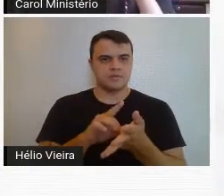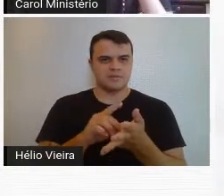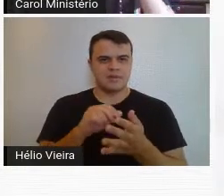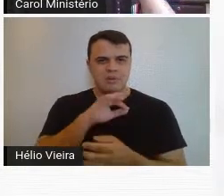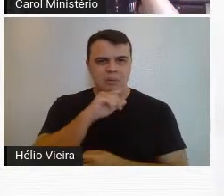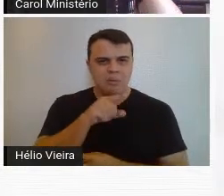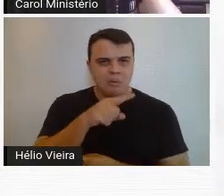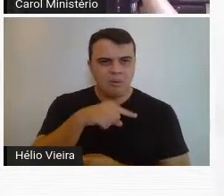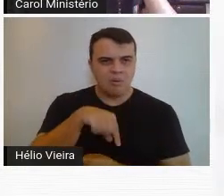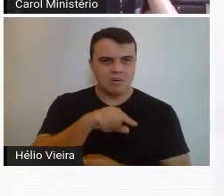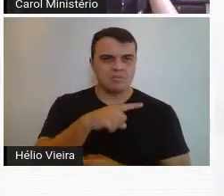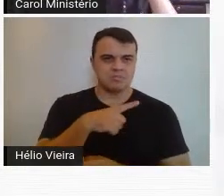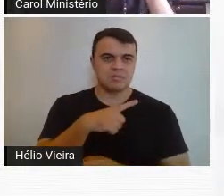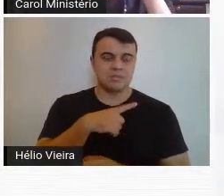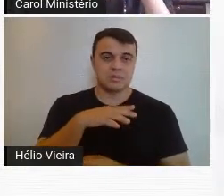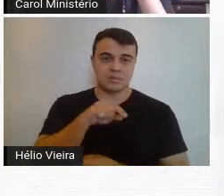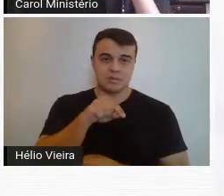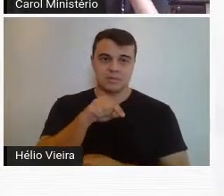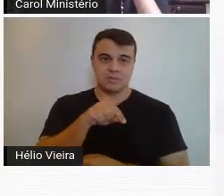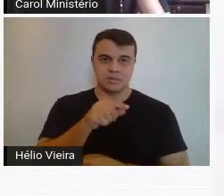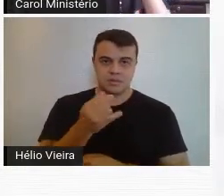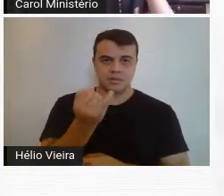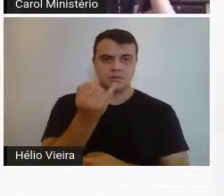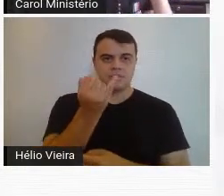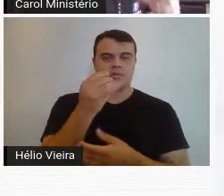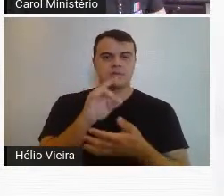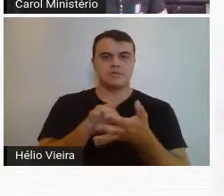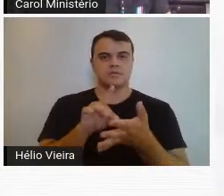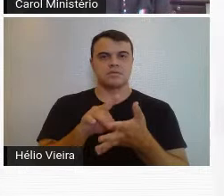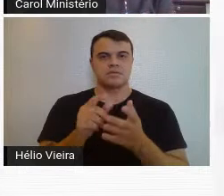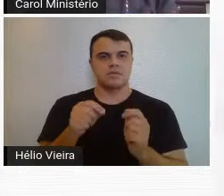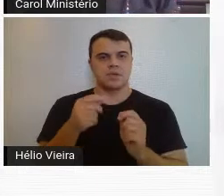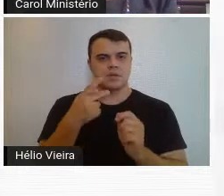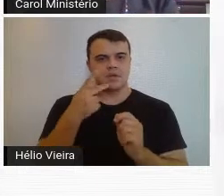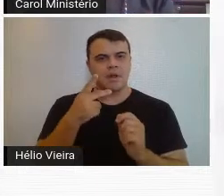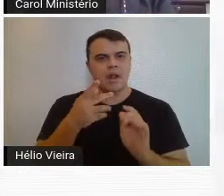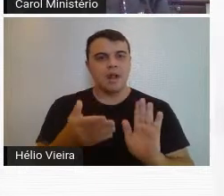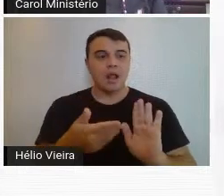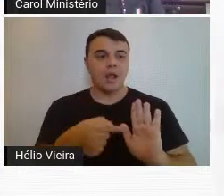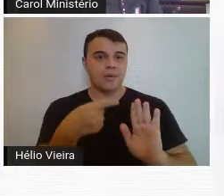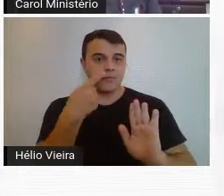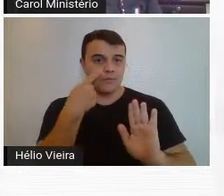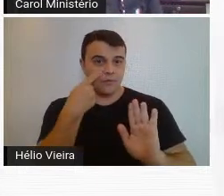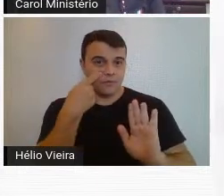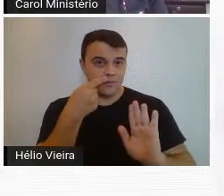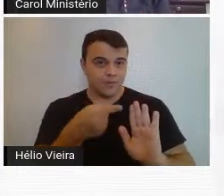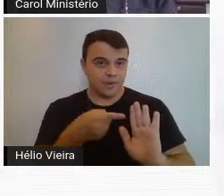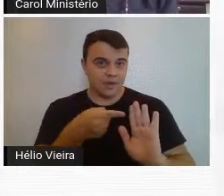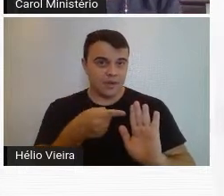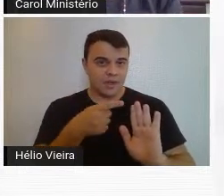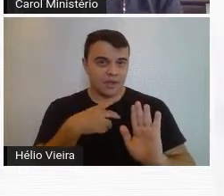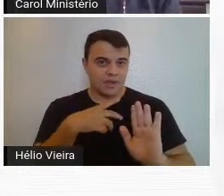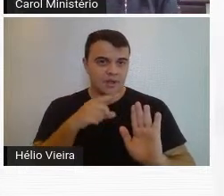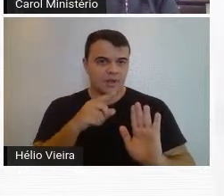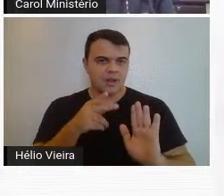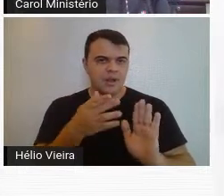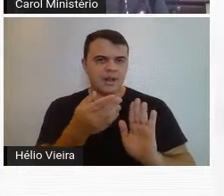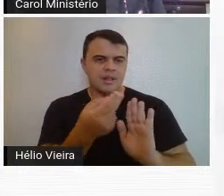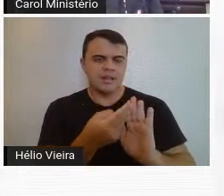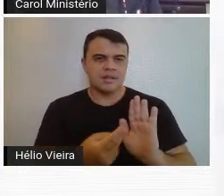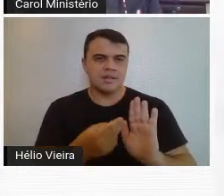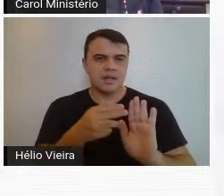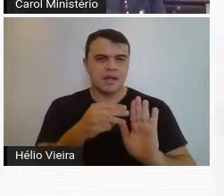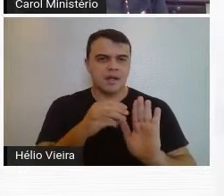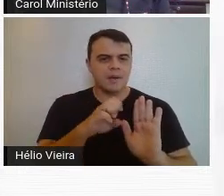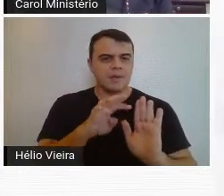estado de conservação. Então, essa exposição foi muito importante e aí na capa a gente vê a obra Marte e Vênus do